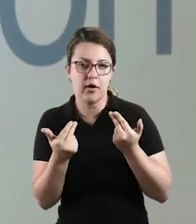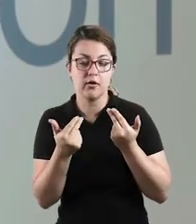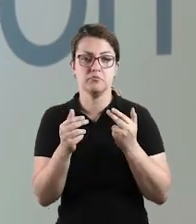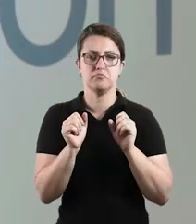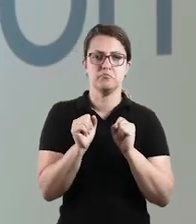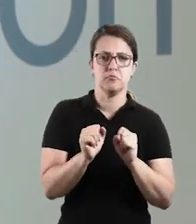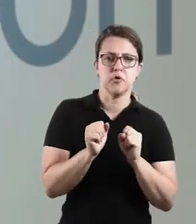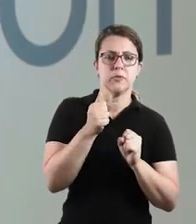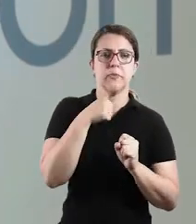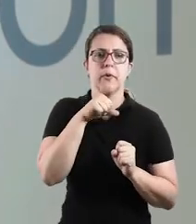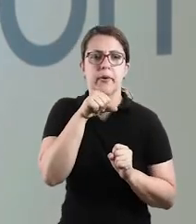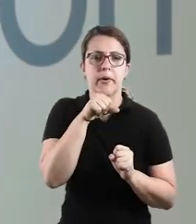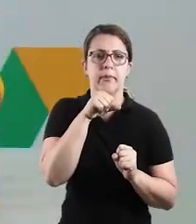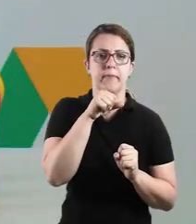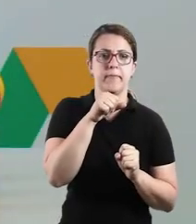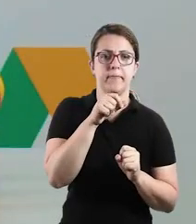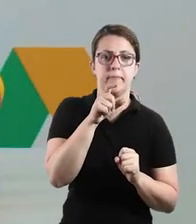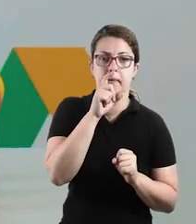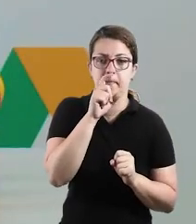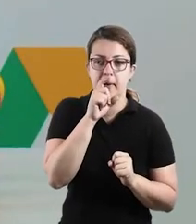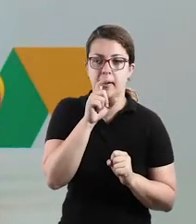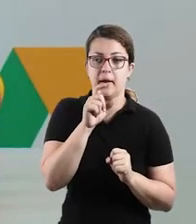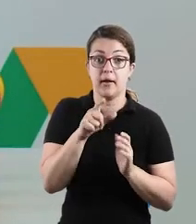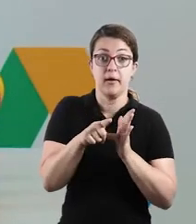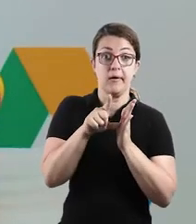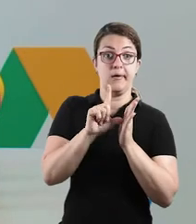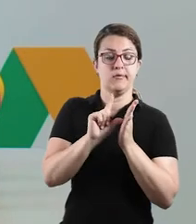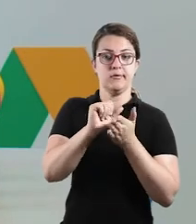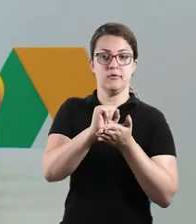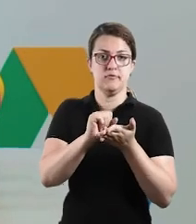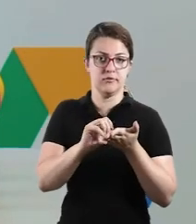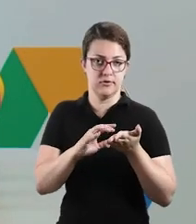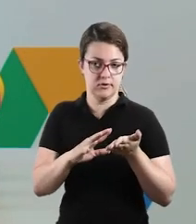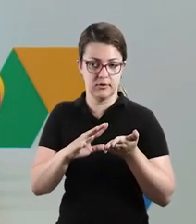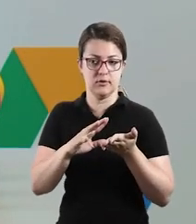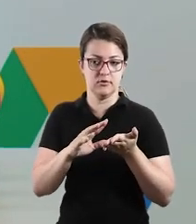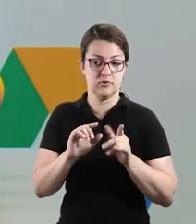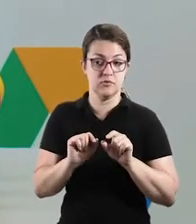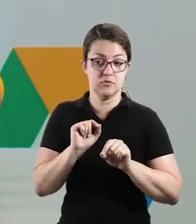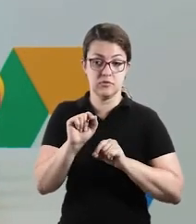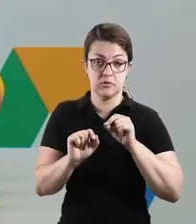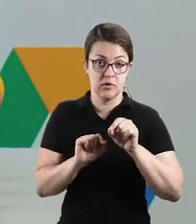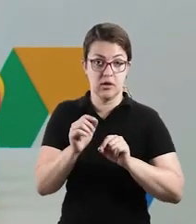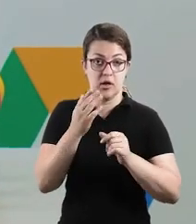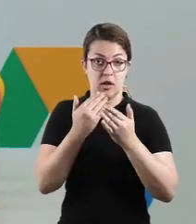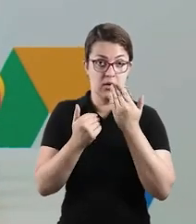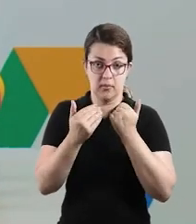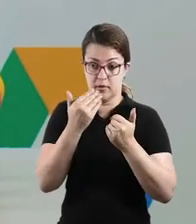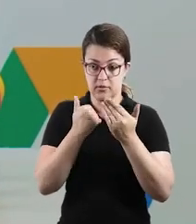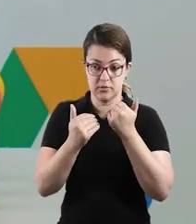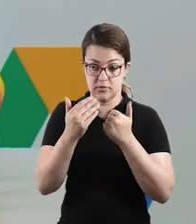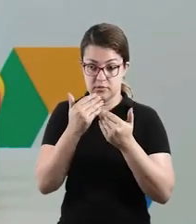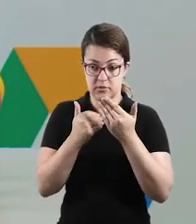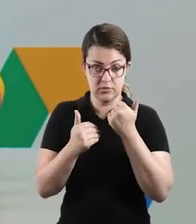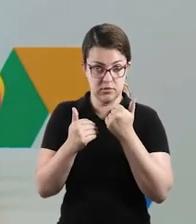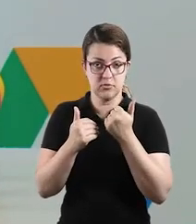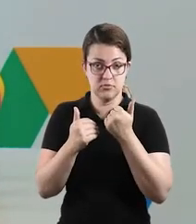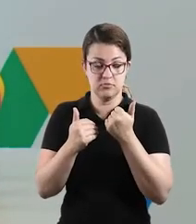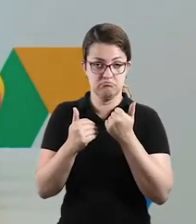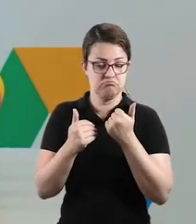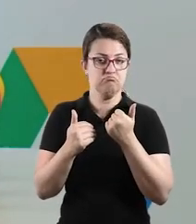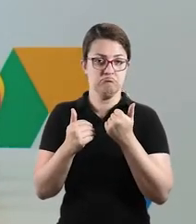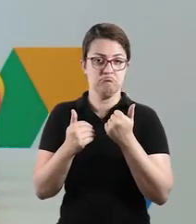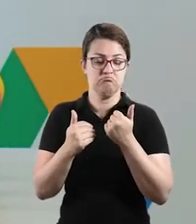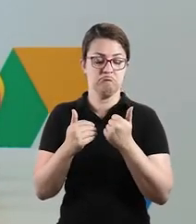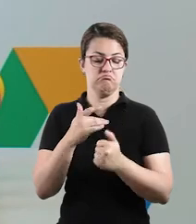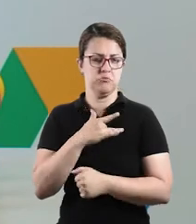pode, pai ou mãe, falar um pouquinho com a criança antes da atividade sobre a alimentação dos bichinhos, porque a gente fala muito sobre alimentação